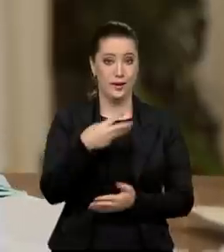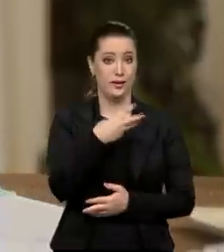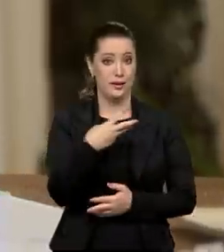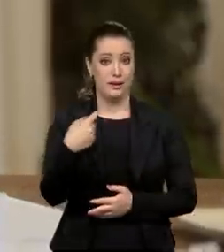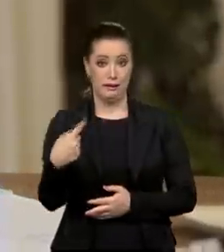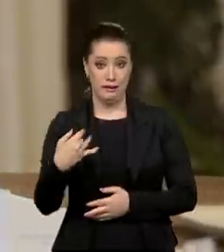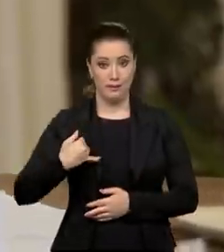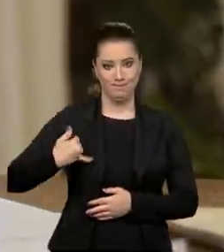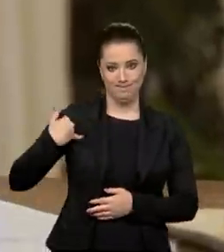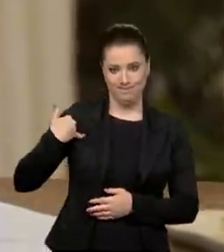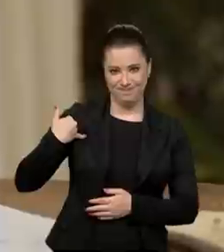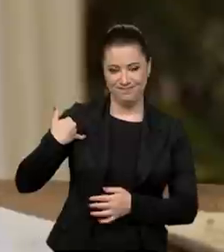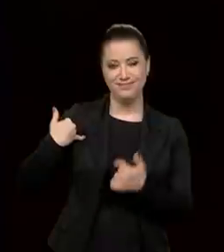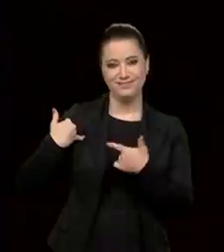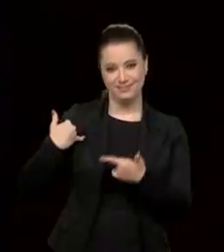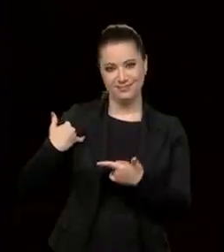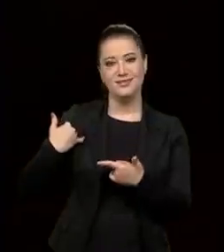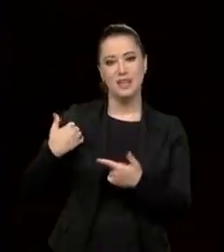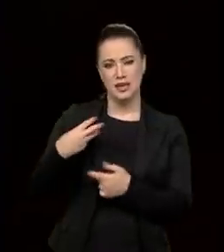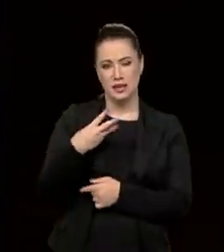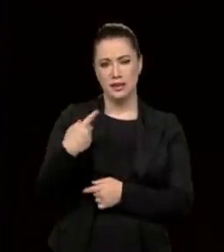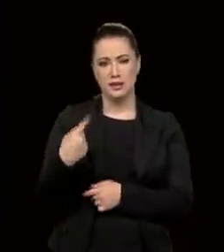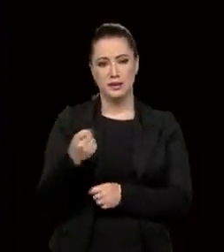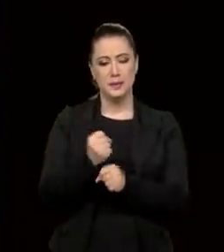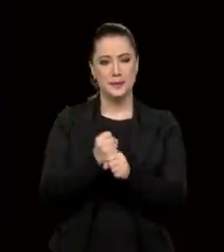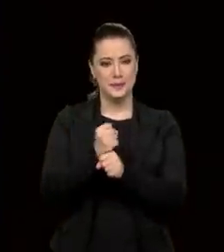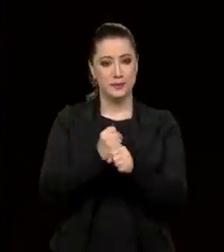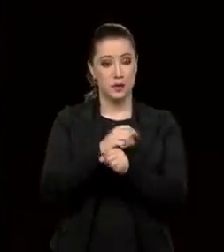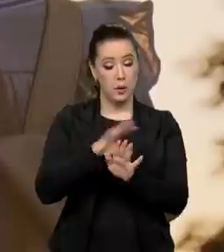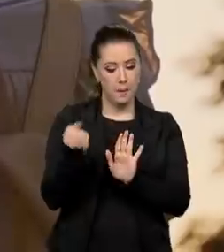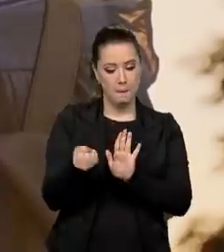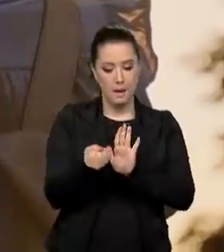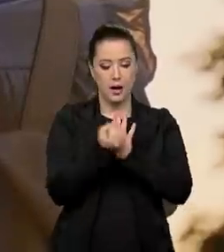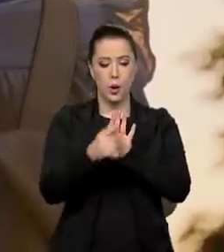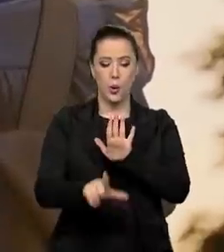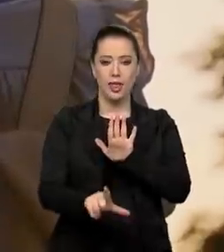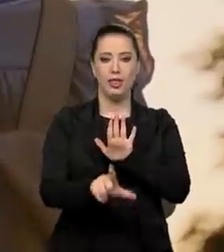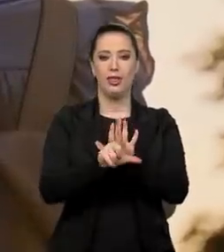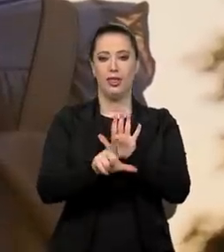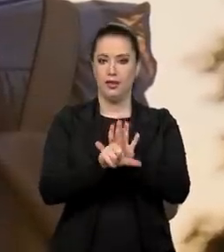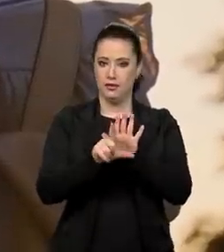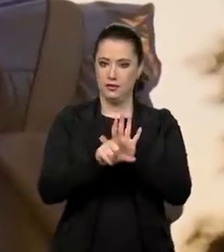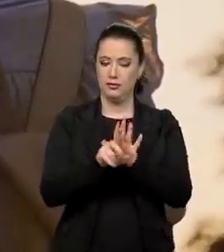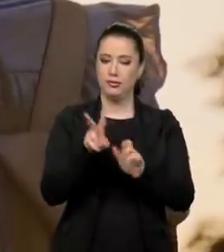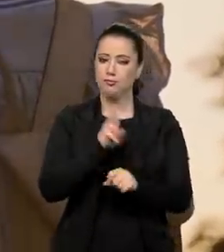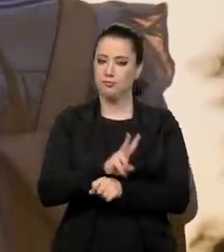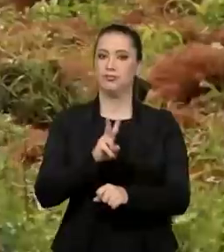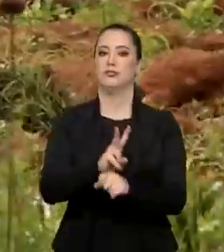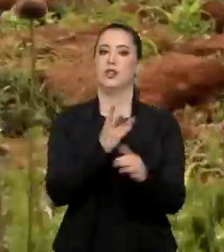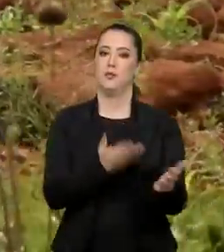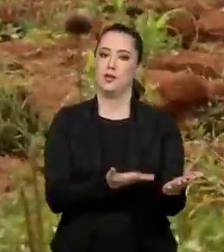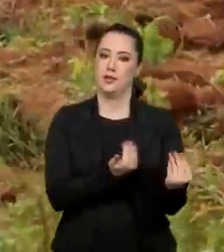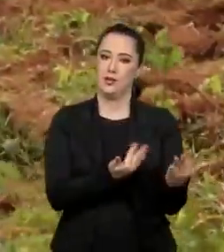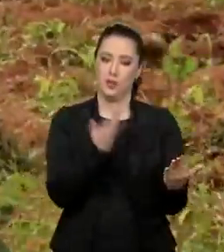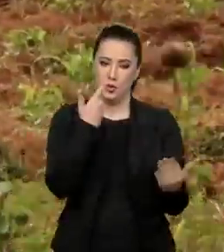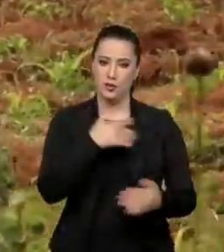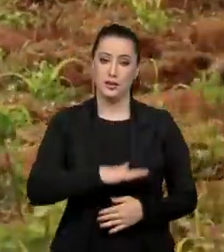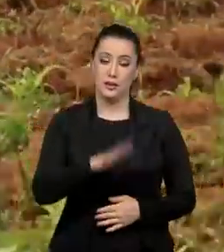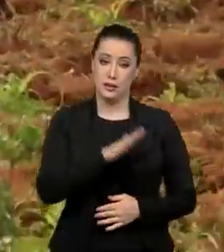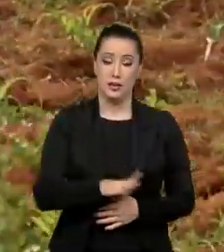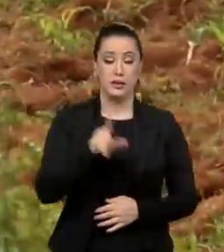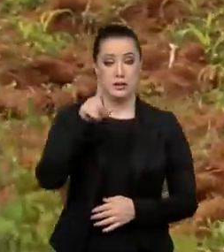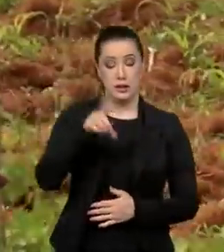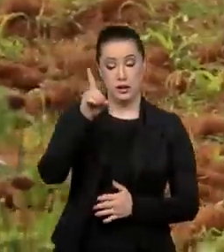anos. Ele é considerado um marco legal de proteção infanto-juvenil. O ECA estabeleceu que é dever da família, da